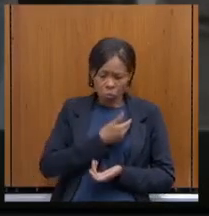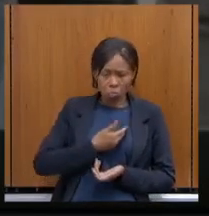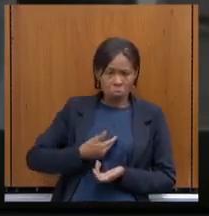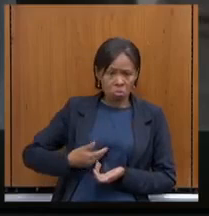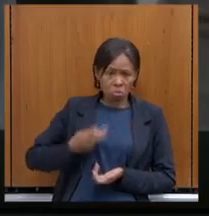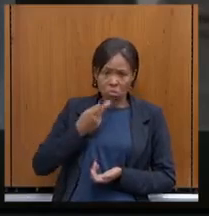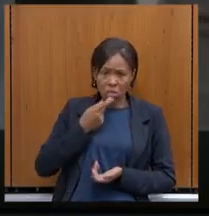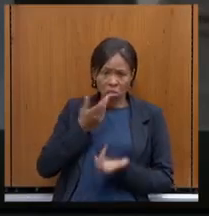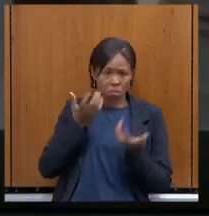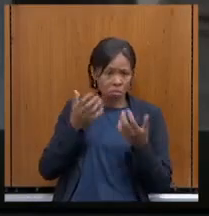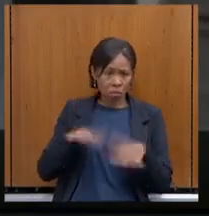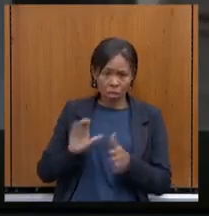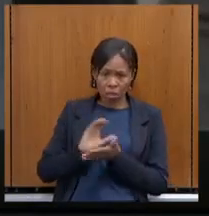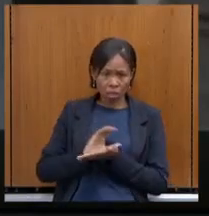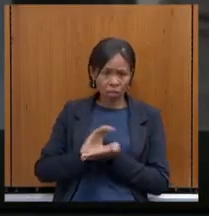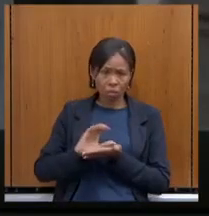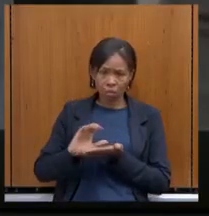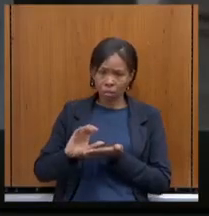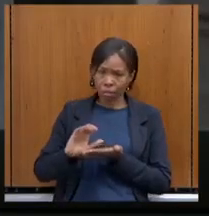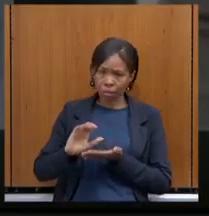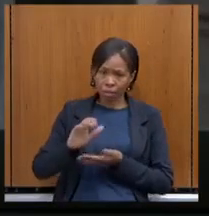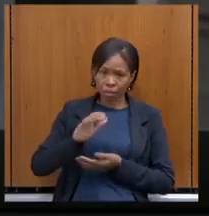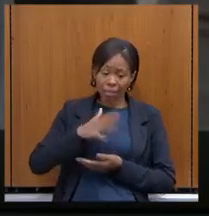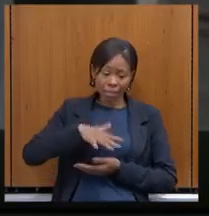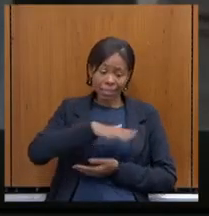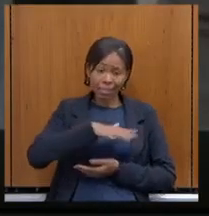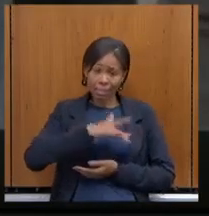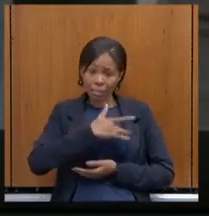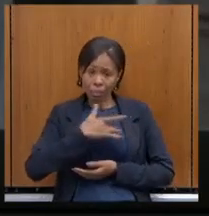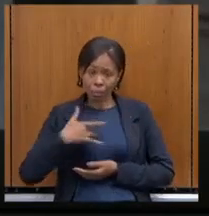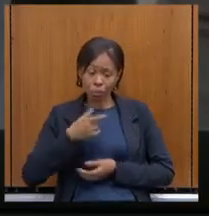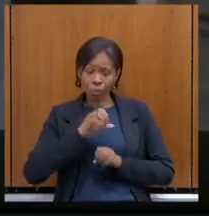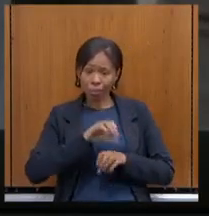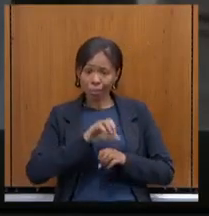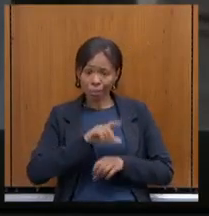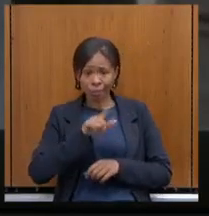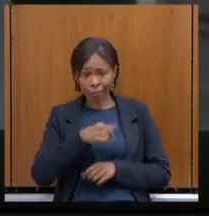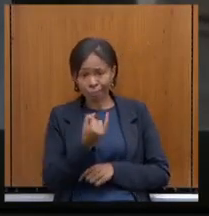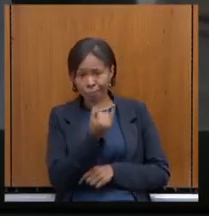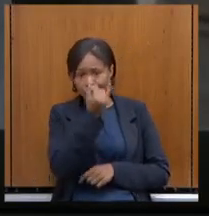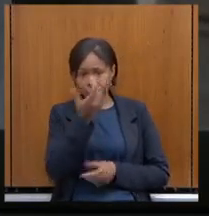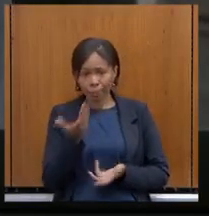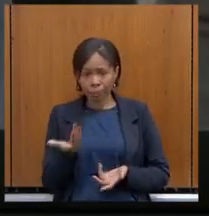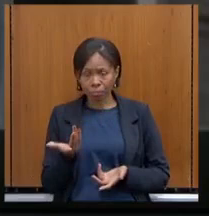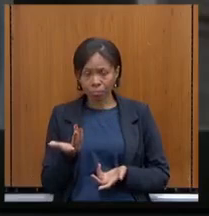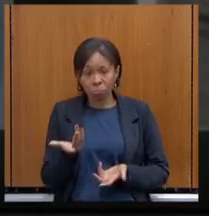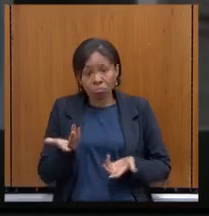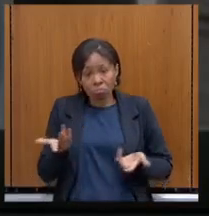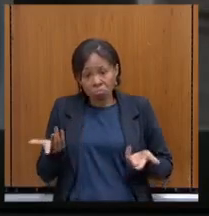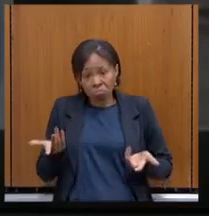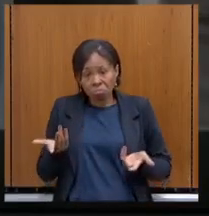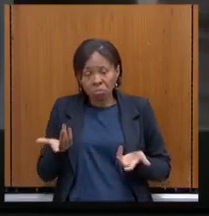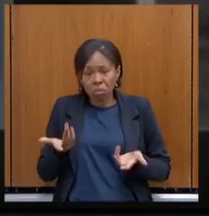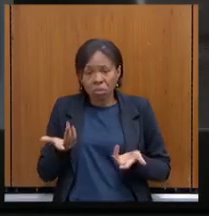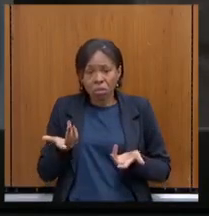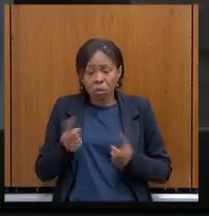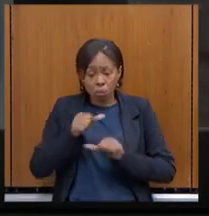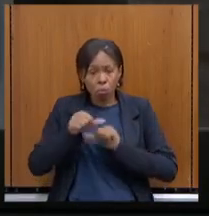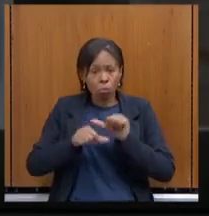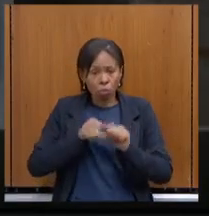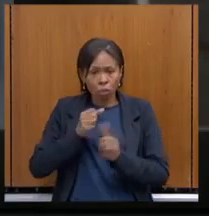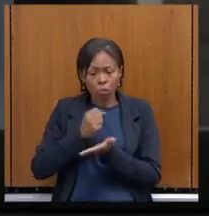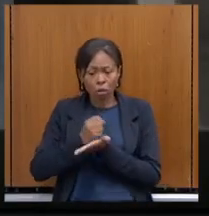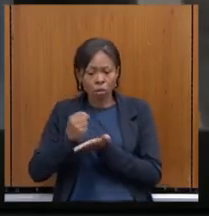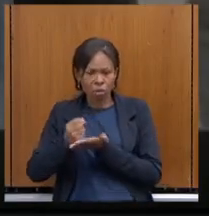mais nessas áreas importantes? A terceirização seria uma maneira de dizer